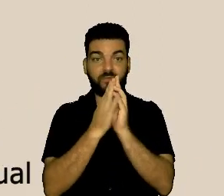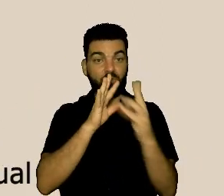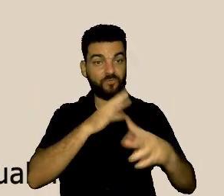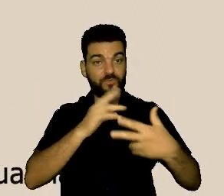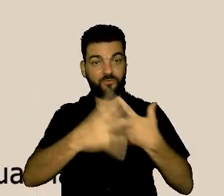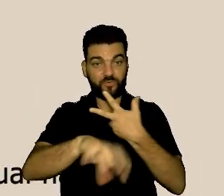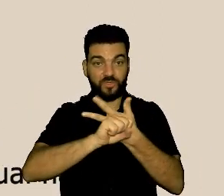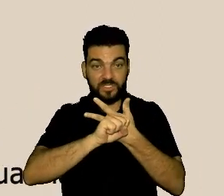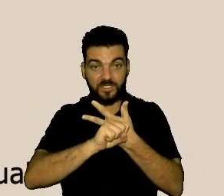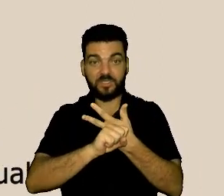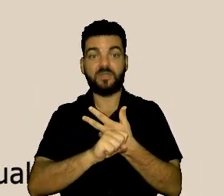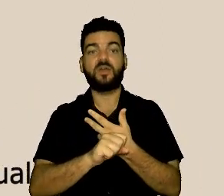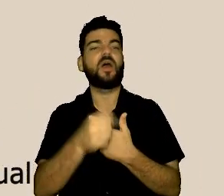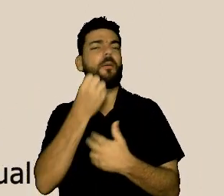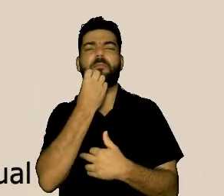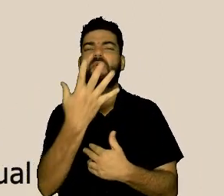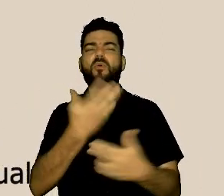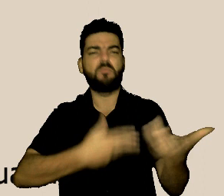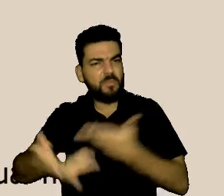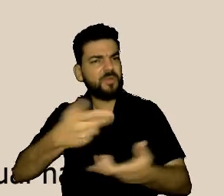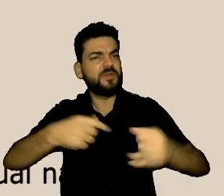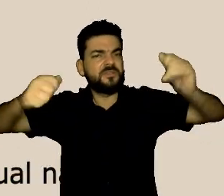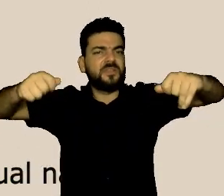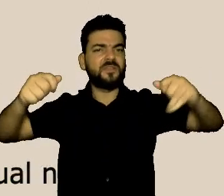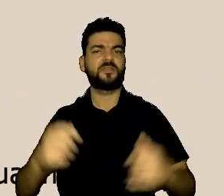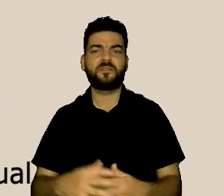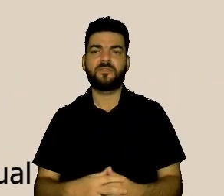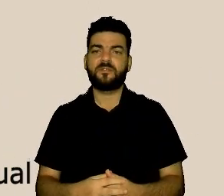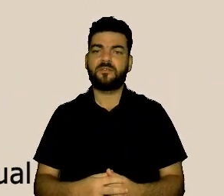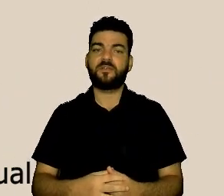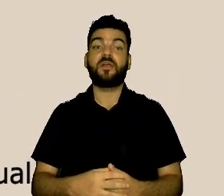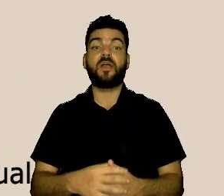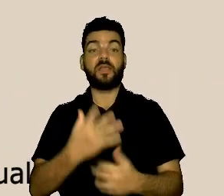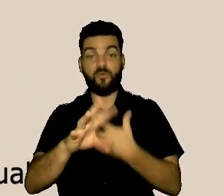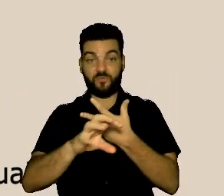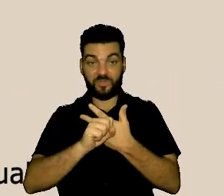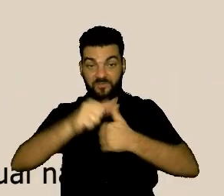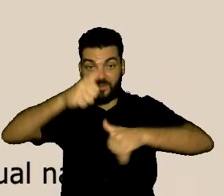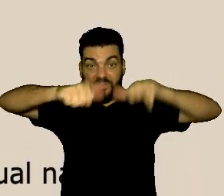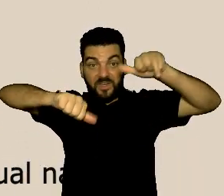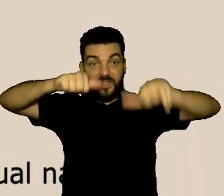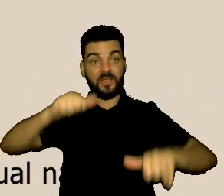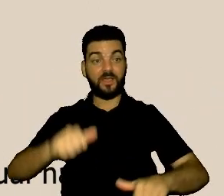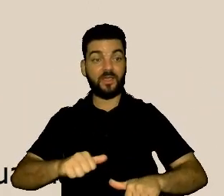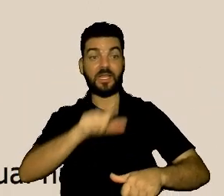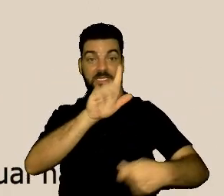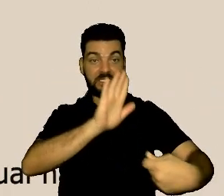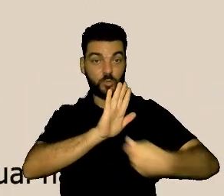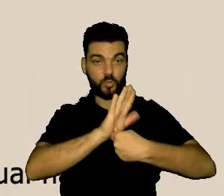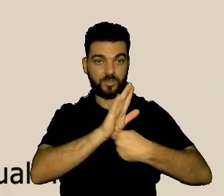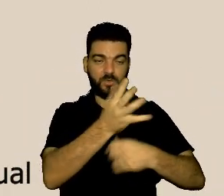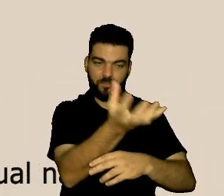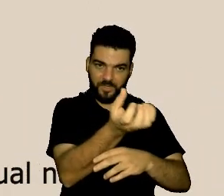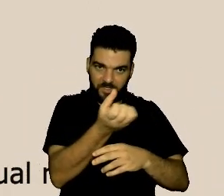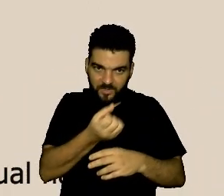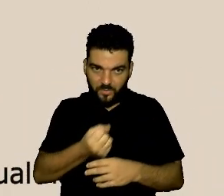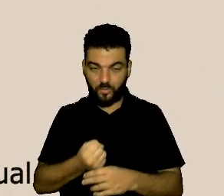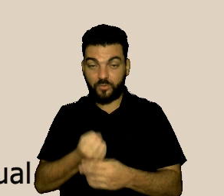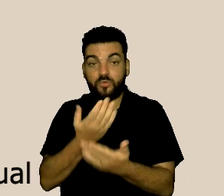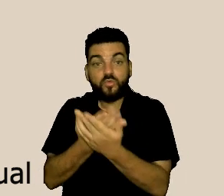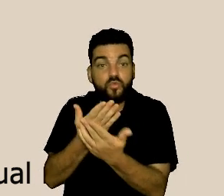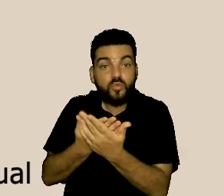analisar aquela manifestação, vamos buscar soluções, sim, efetivas e vamos